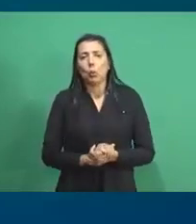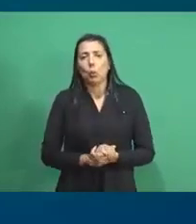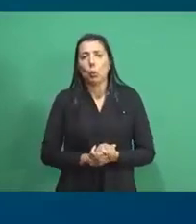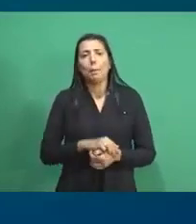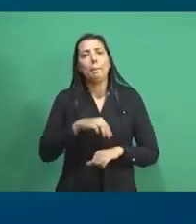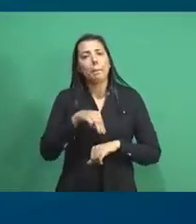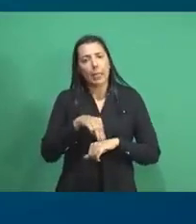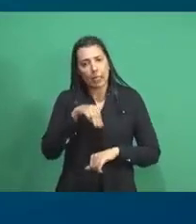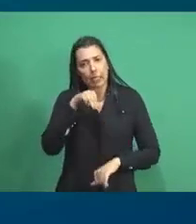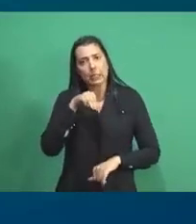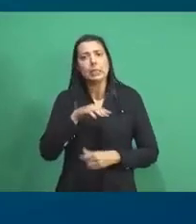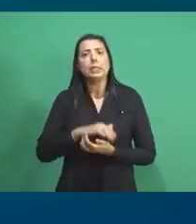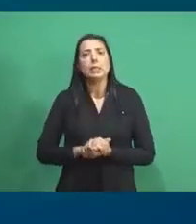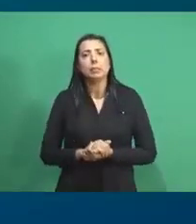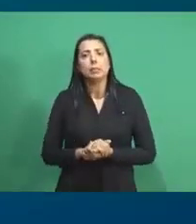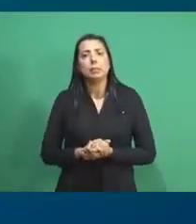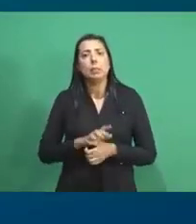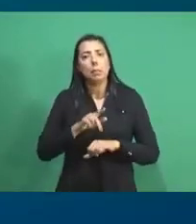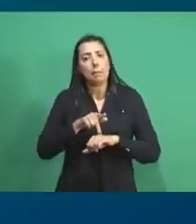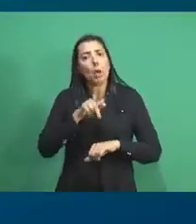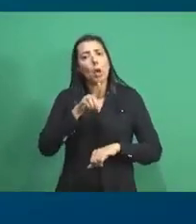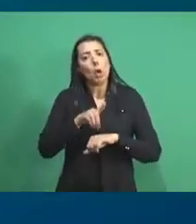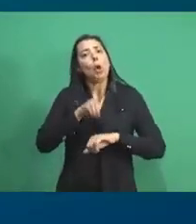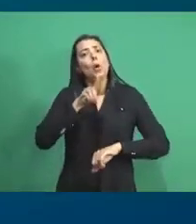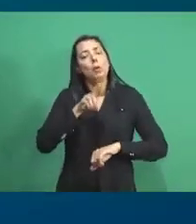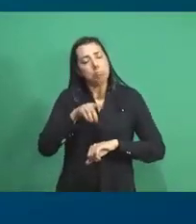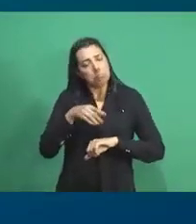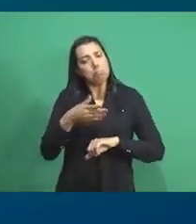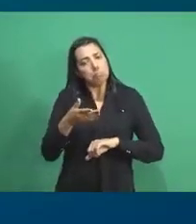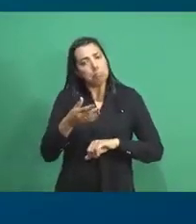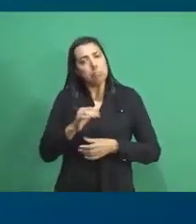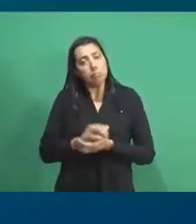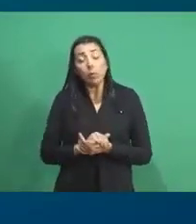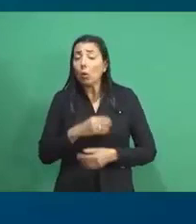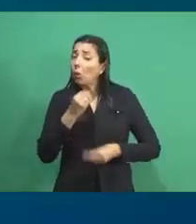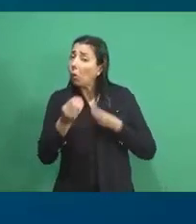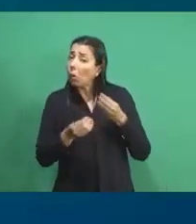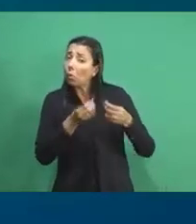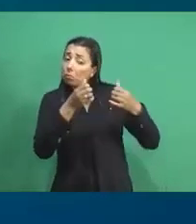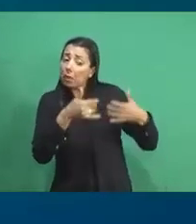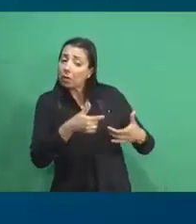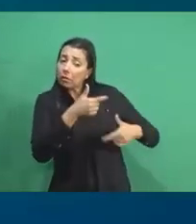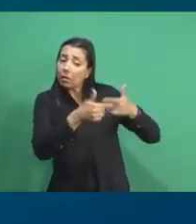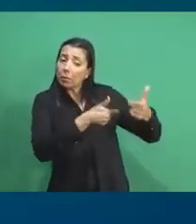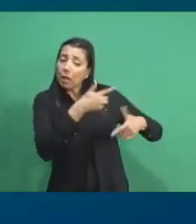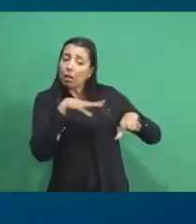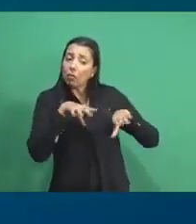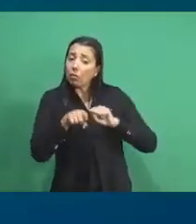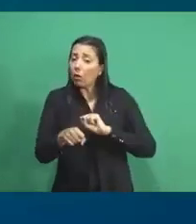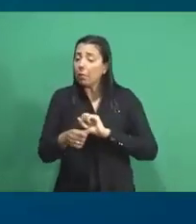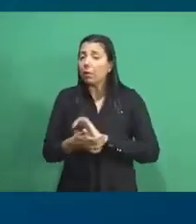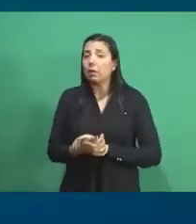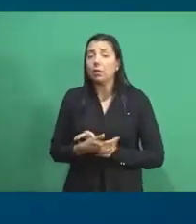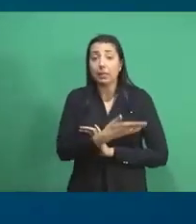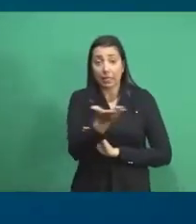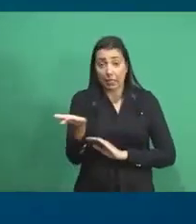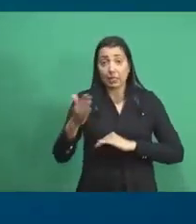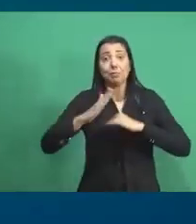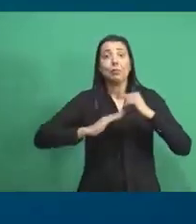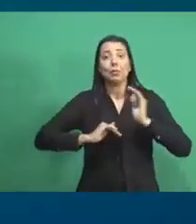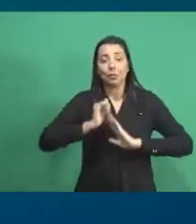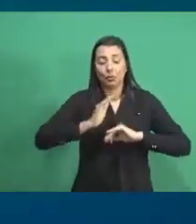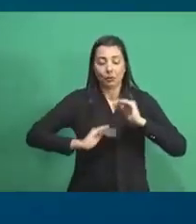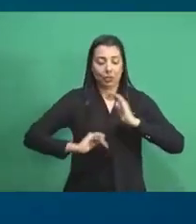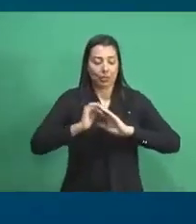mestrandos, pós-doc. Como é que é feito esse trabalho de formação desses profissionais?